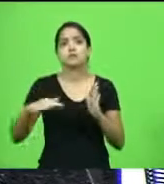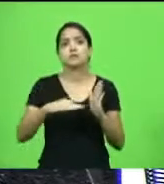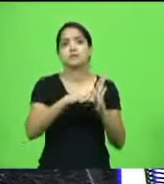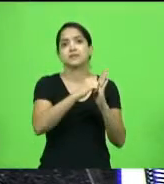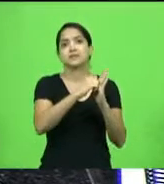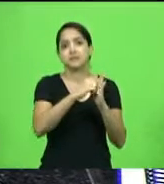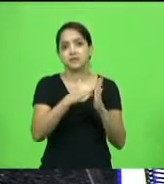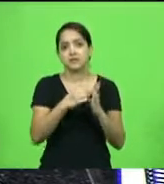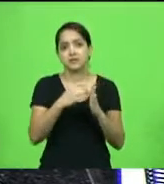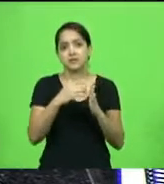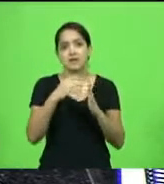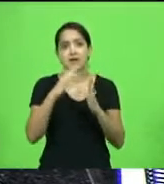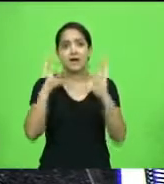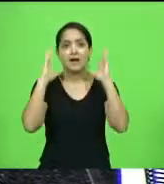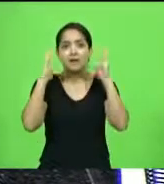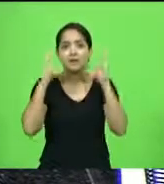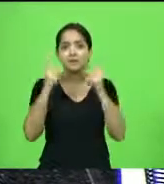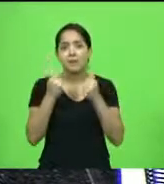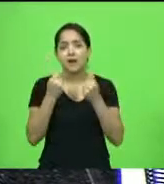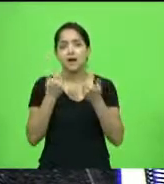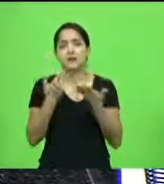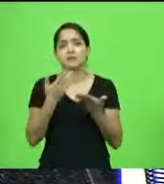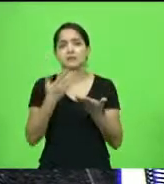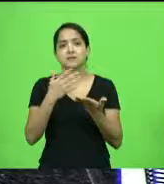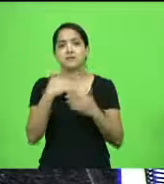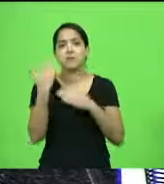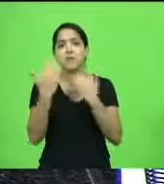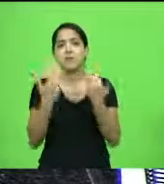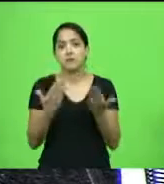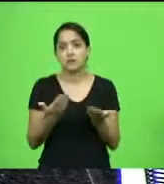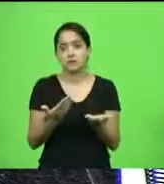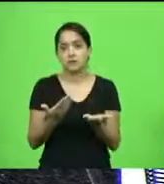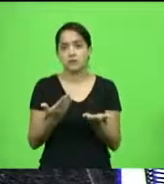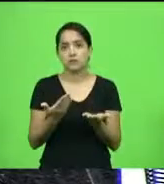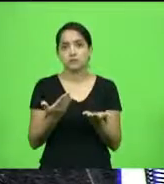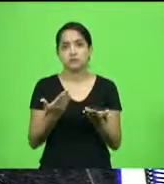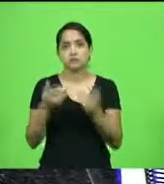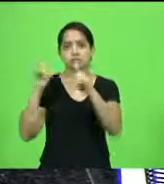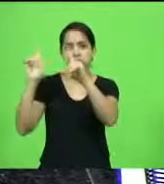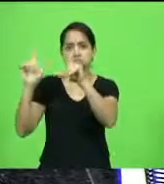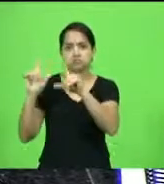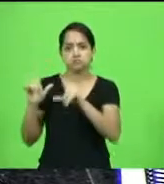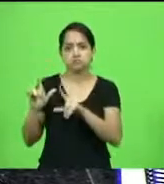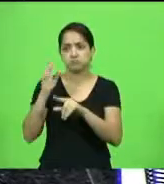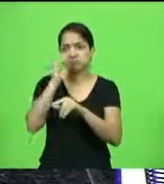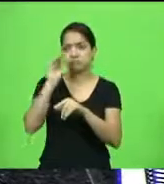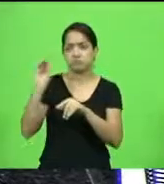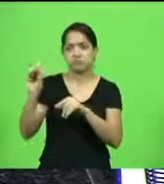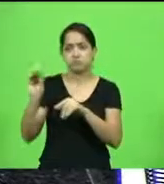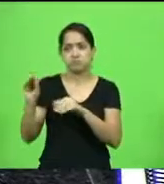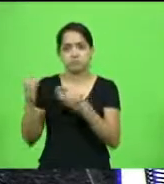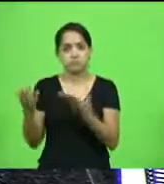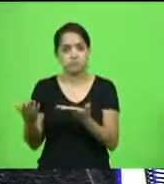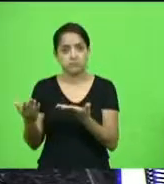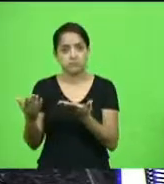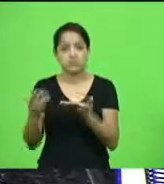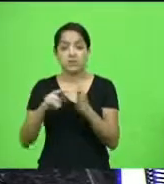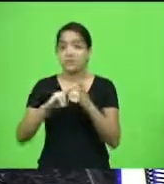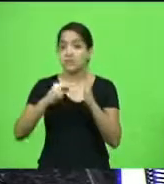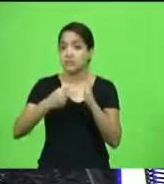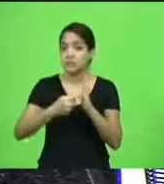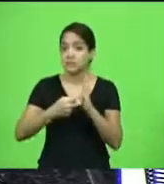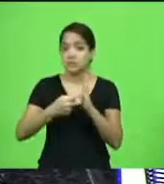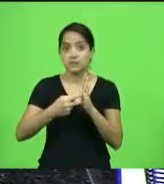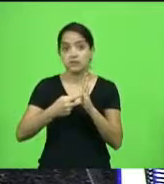animais. Muitas vezes, você deixar de dar atenção para uma placa cuidado, animais silvestres na pista, significa que você vai